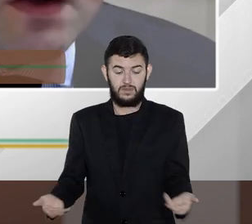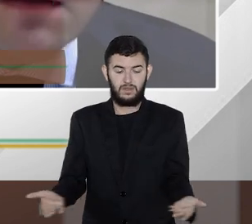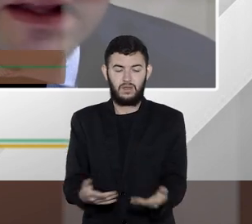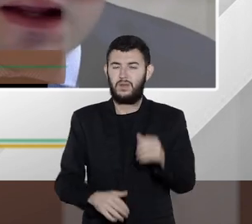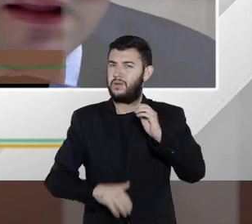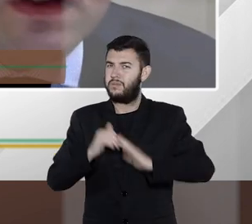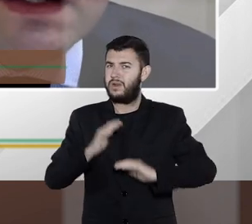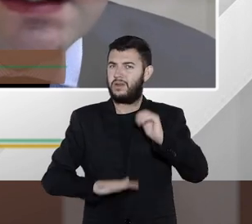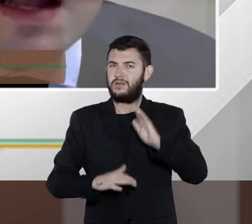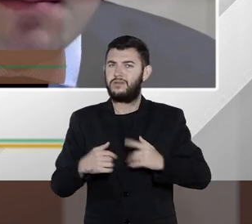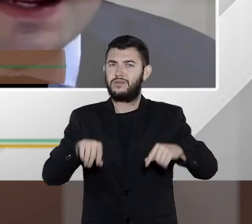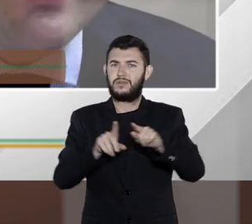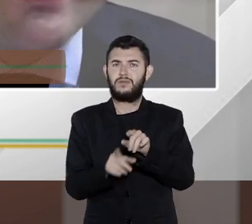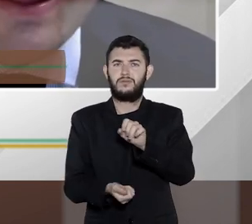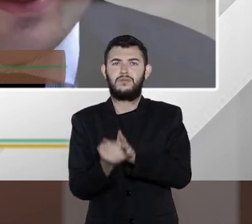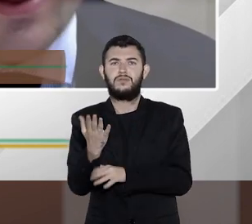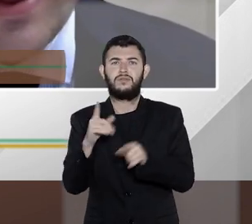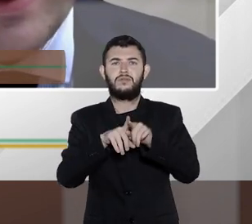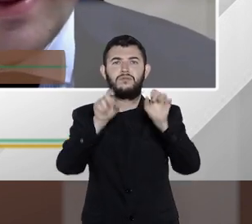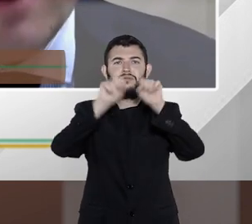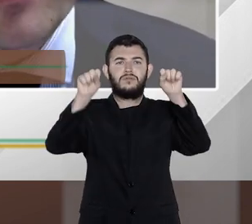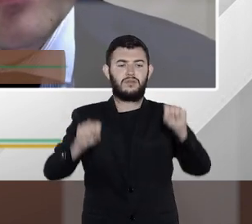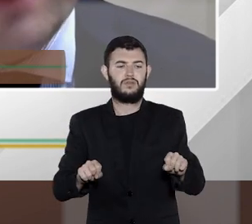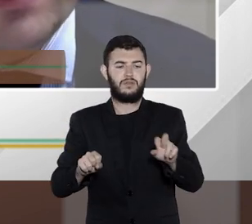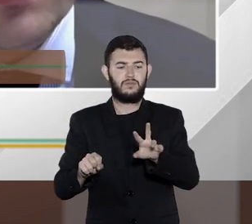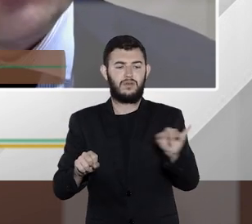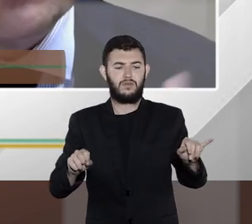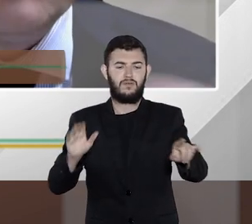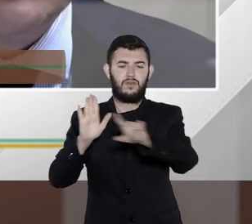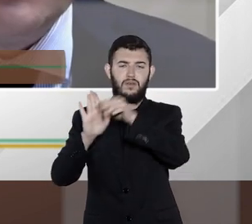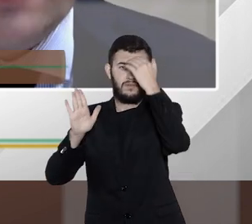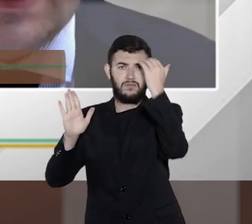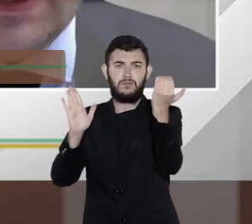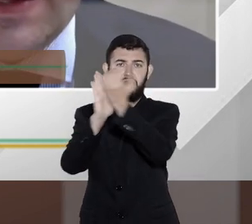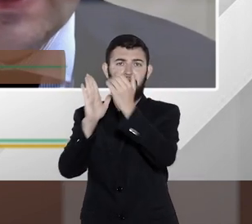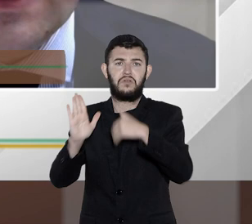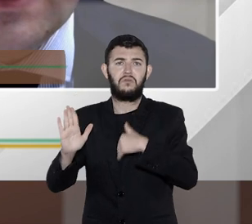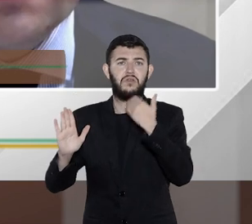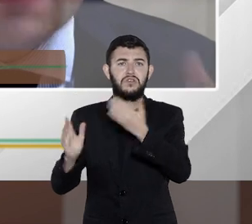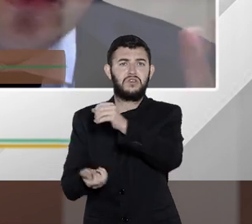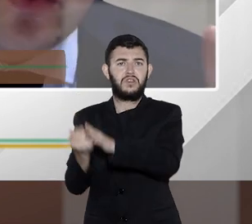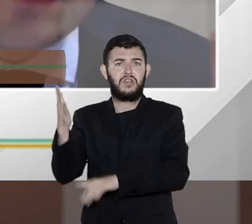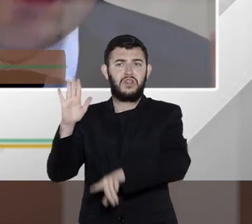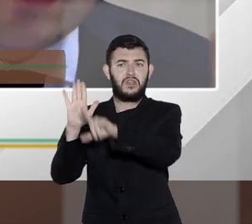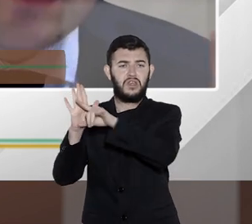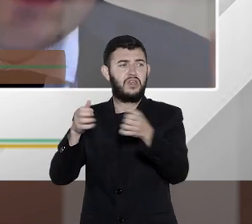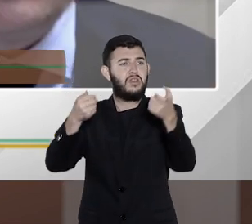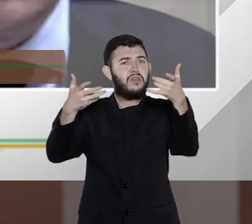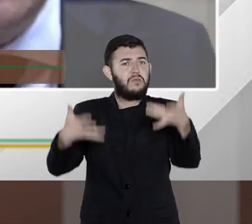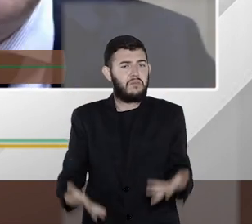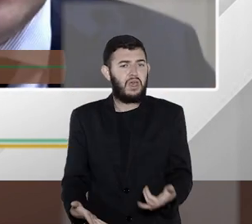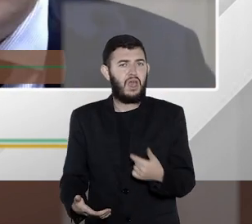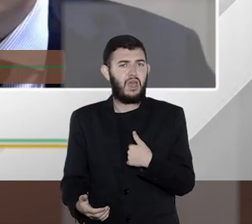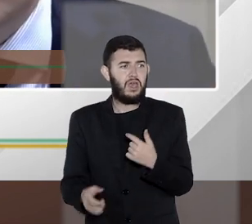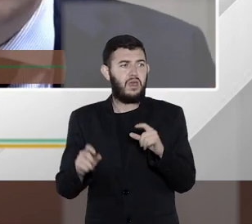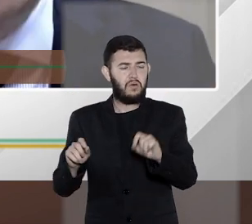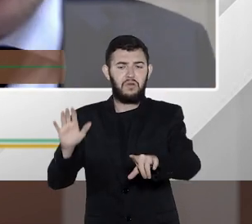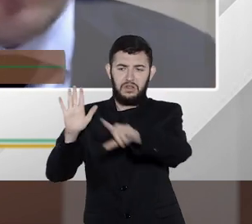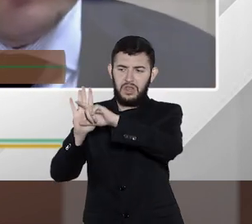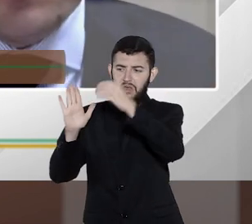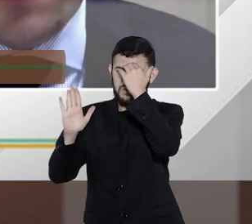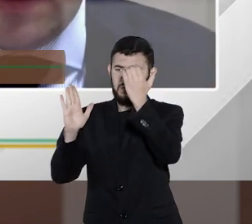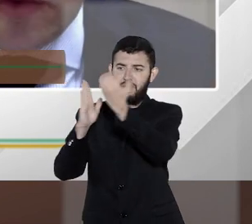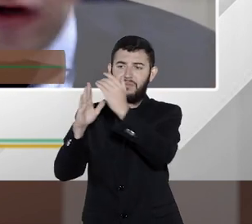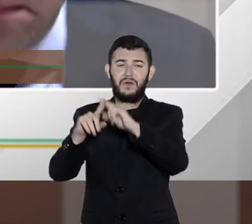aí você vai ter que ter um sistema que atenda a lei não adianta você ter a lei e dizer eu estou atendendo mas eu não tenho